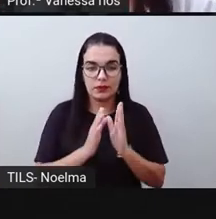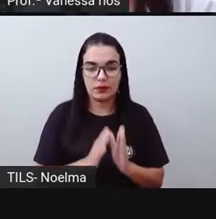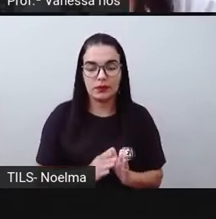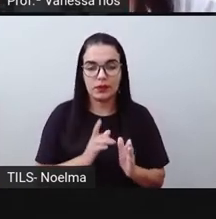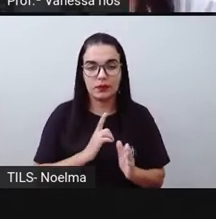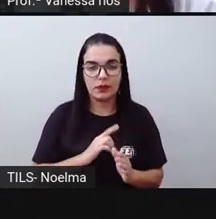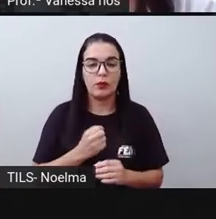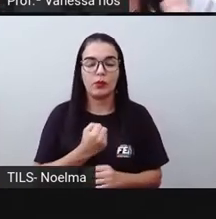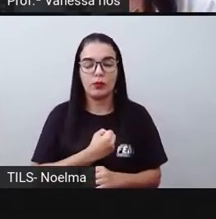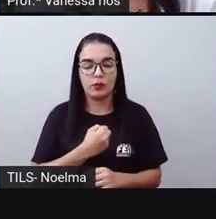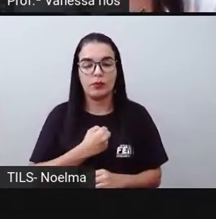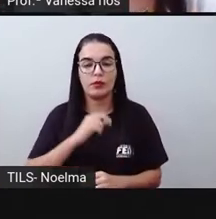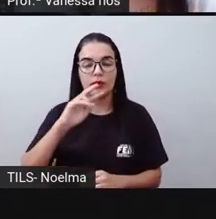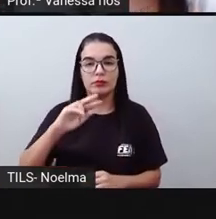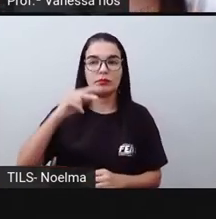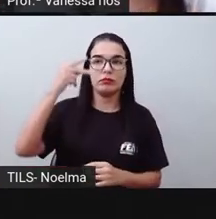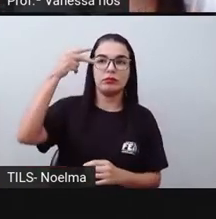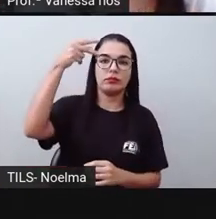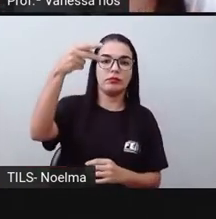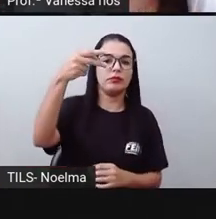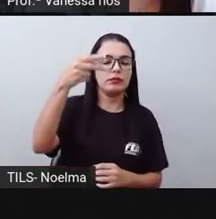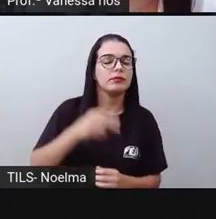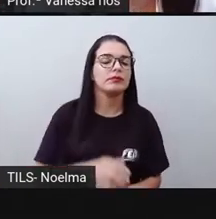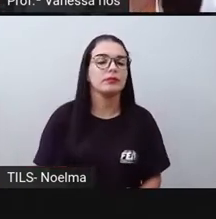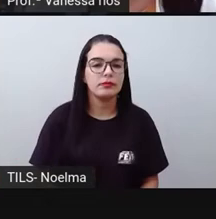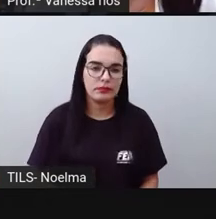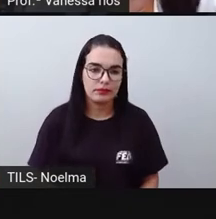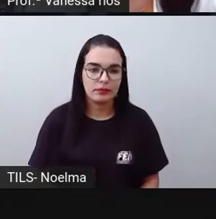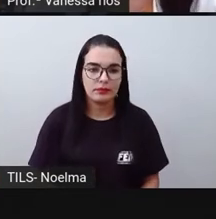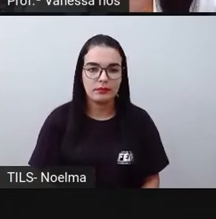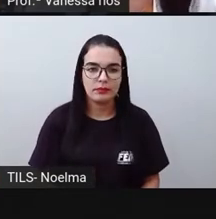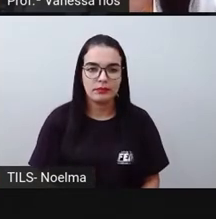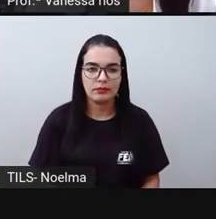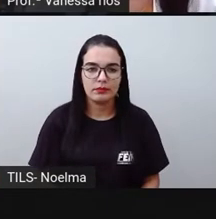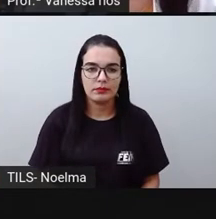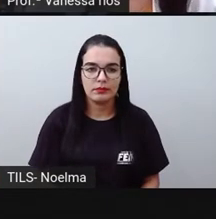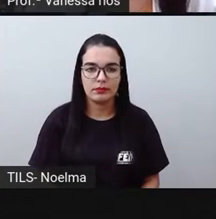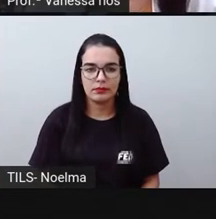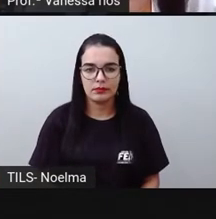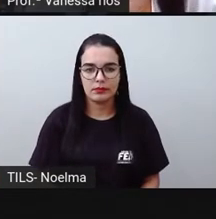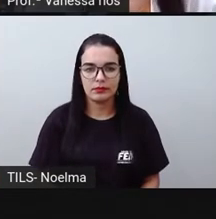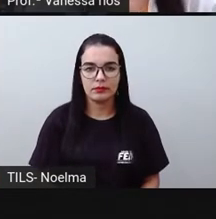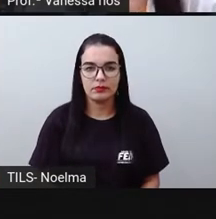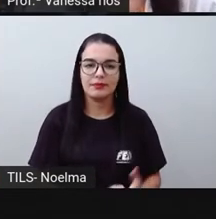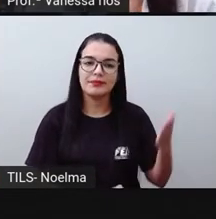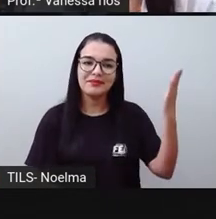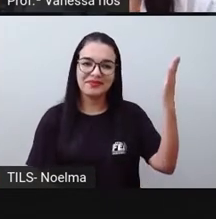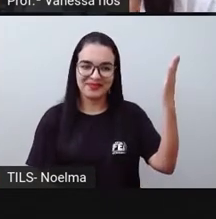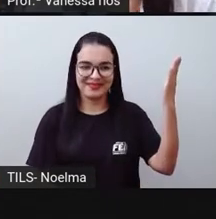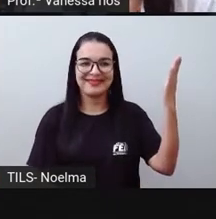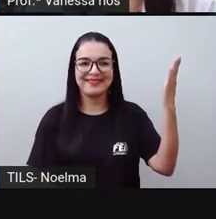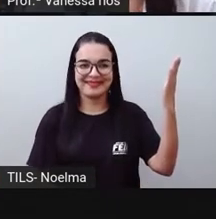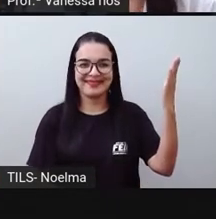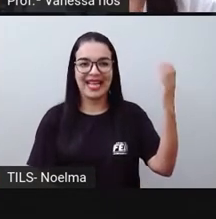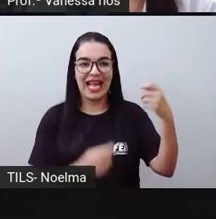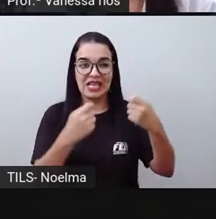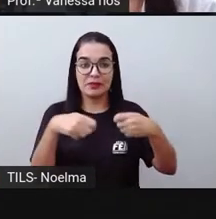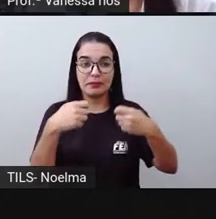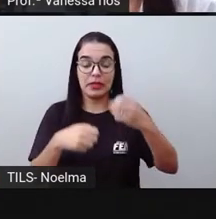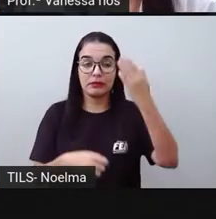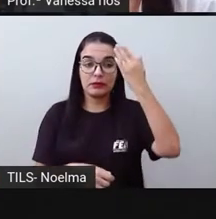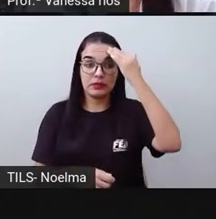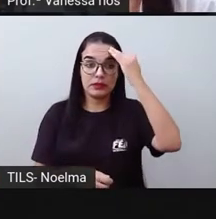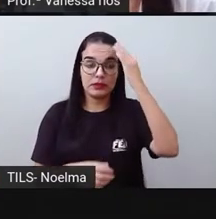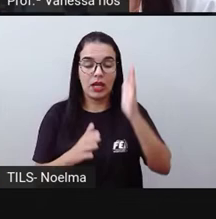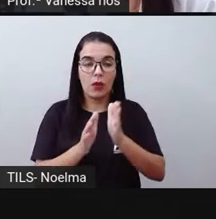pertencentes a duas ordens diferentes. e aí é por isso que a gente precisa entender aí quando a